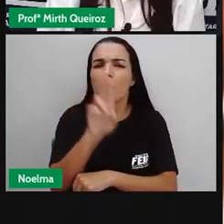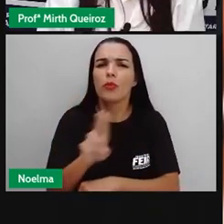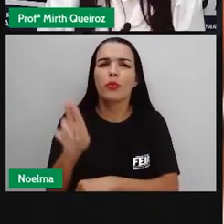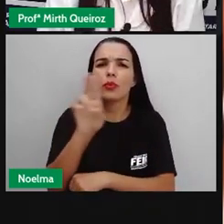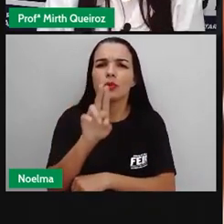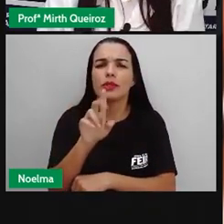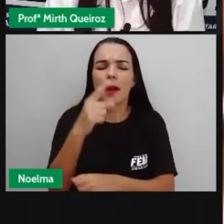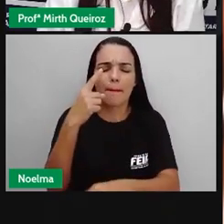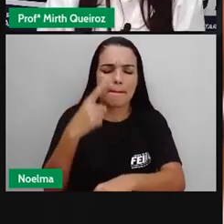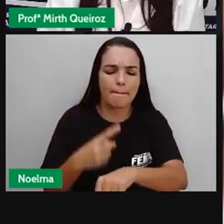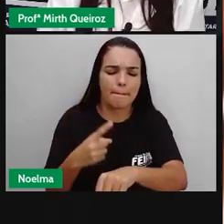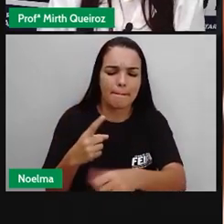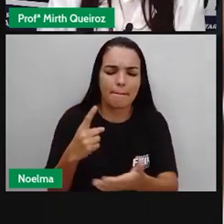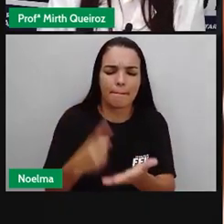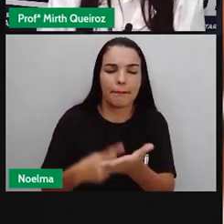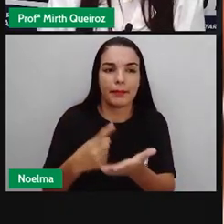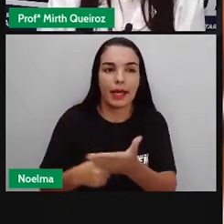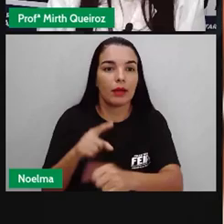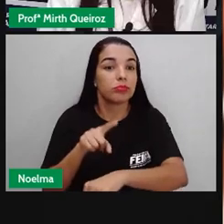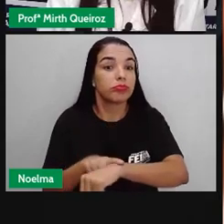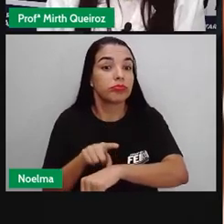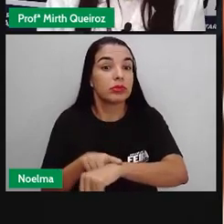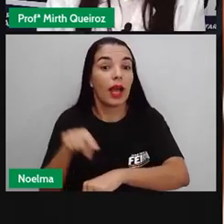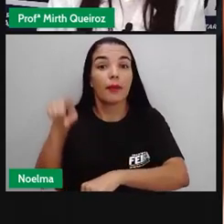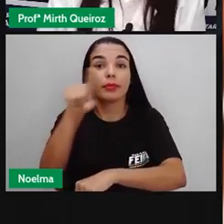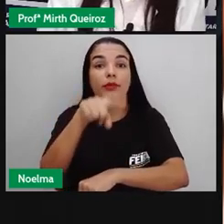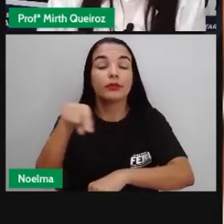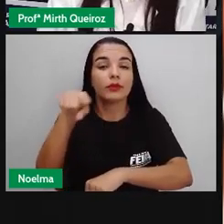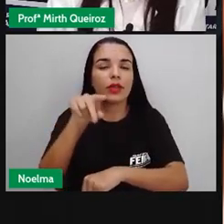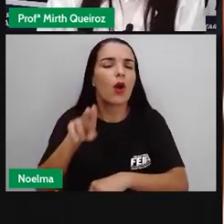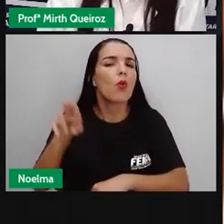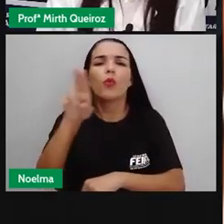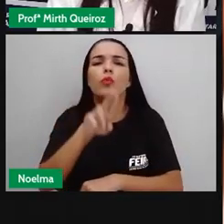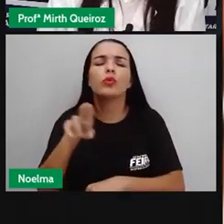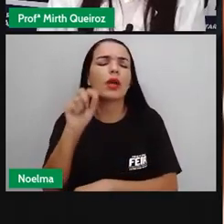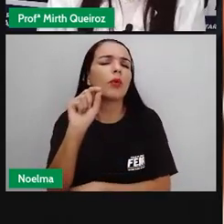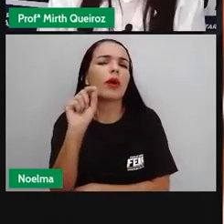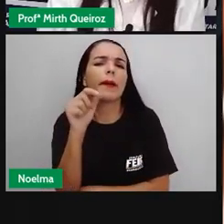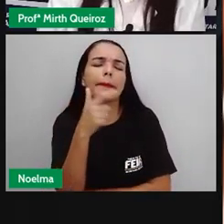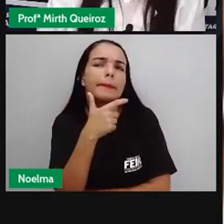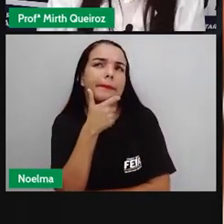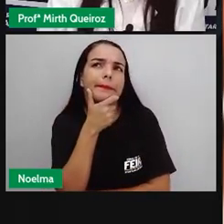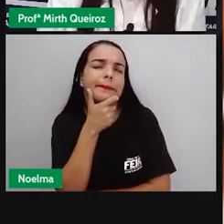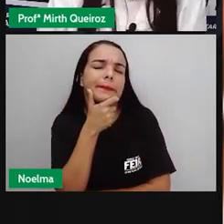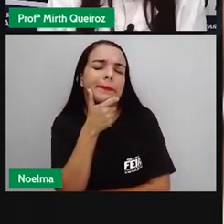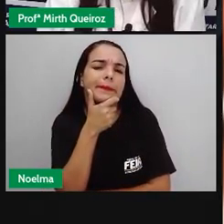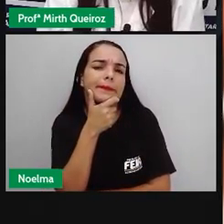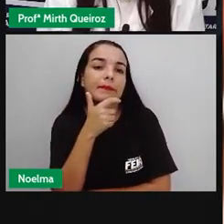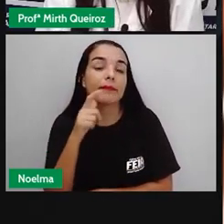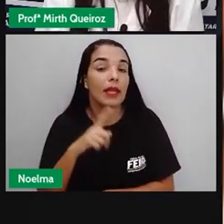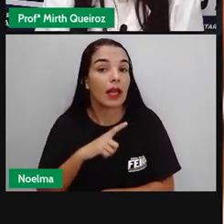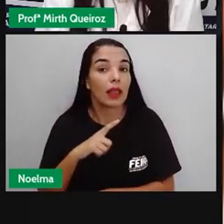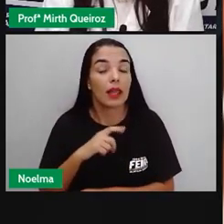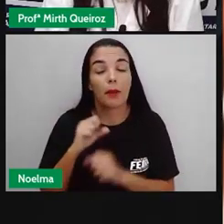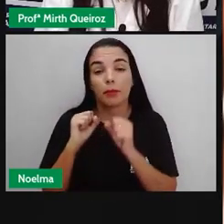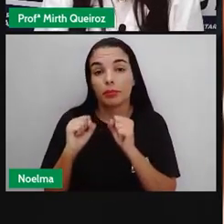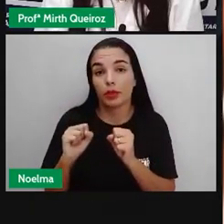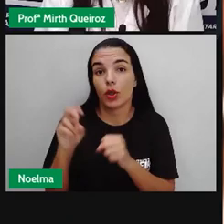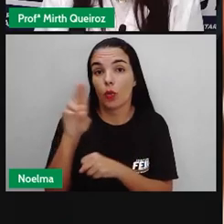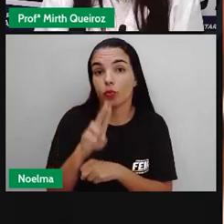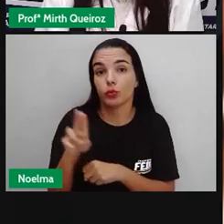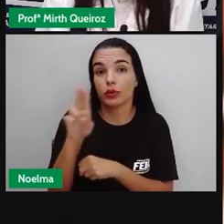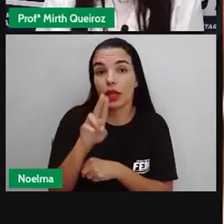para marcar o tempo de vocês? O que a gente utiliza geralmente para marcar esse tempo? A gente pode utilizar